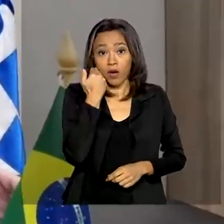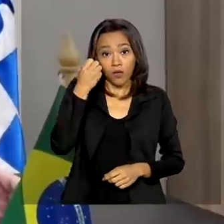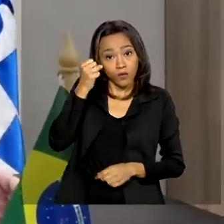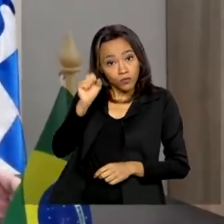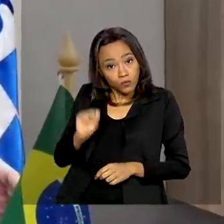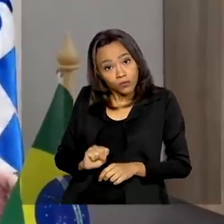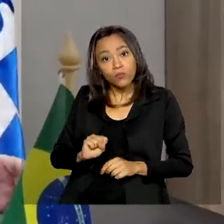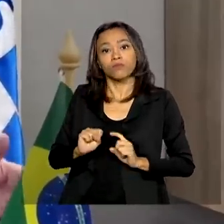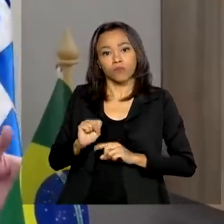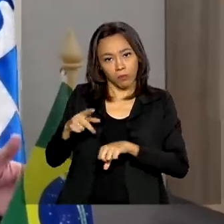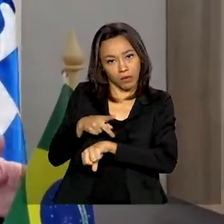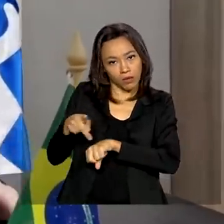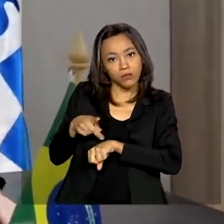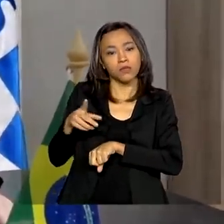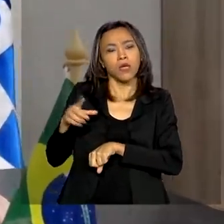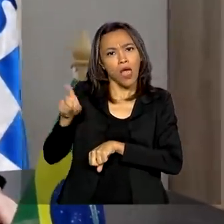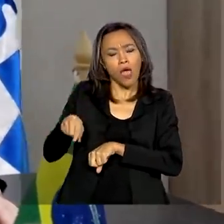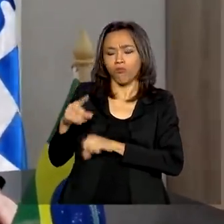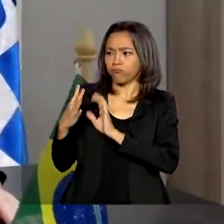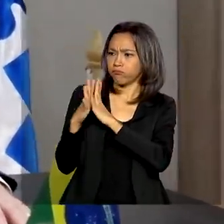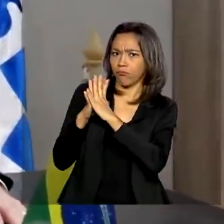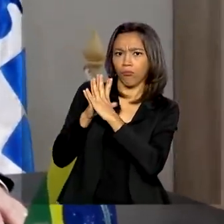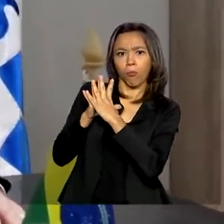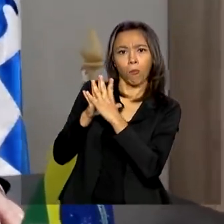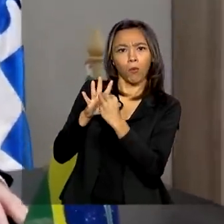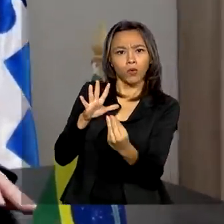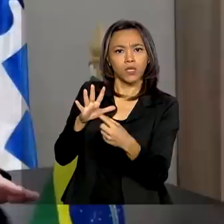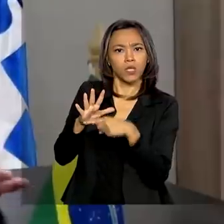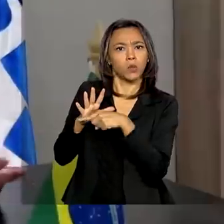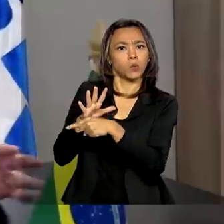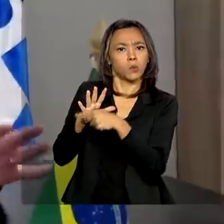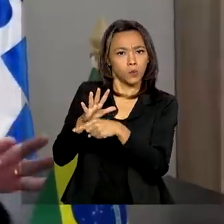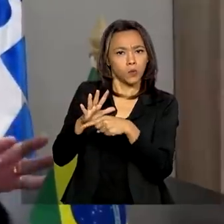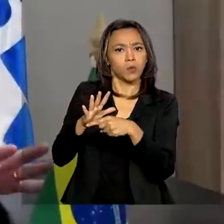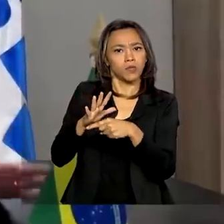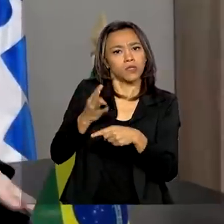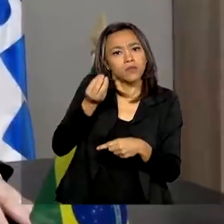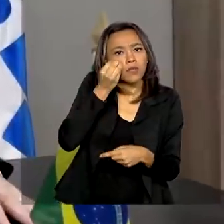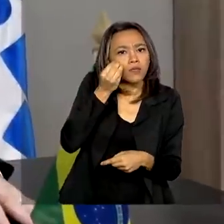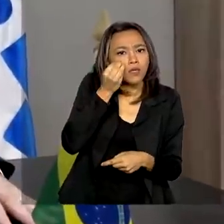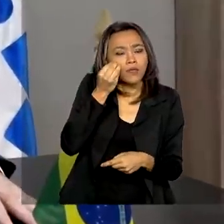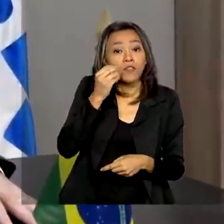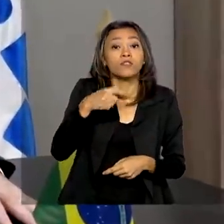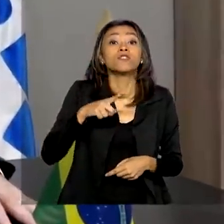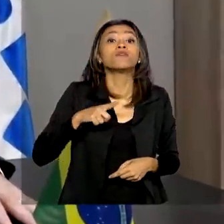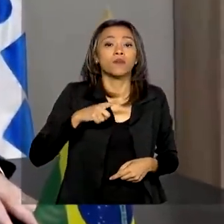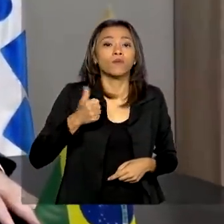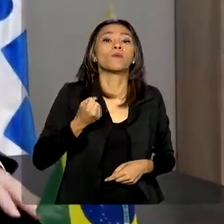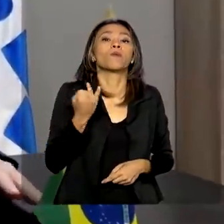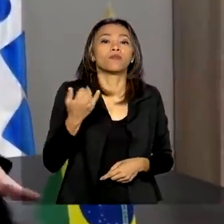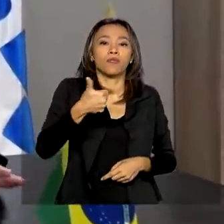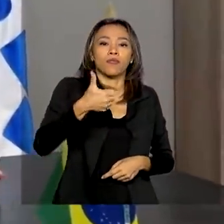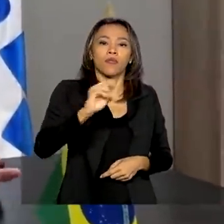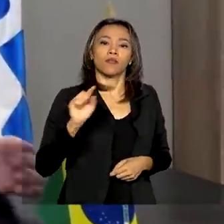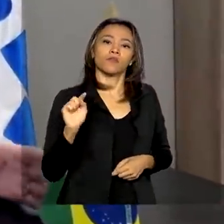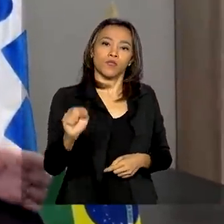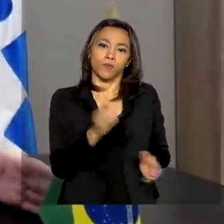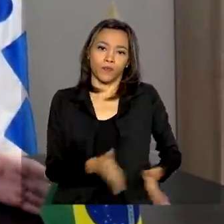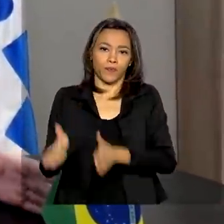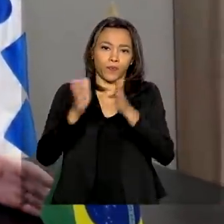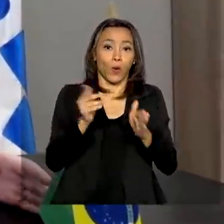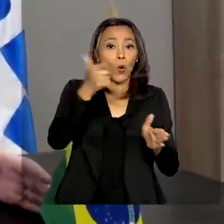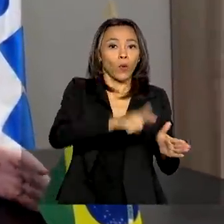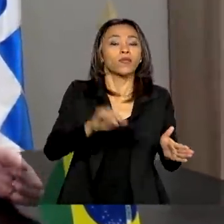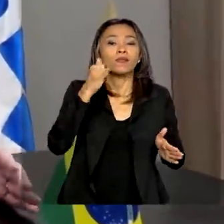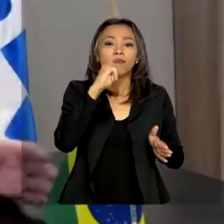que é considerada um exemplo em relação a essa situação, eles tiveram em torno de 10 mil testes. A Itália, que viveu